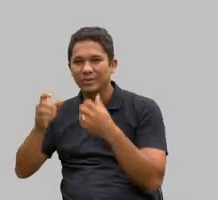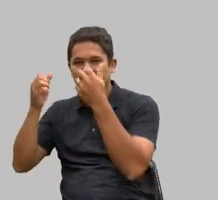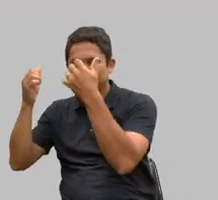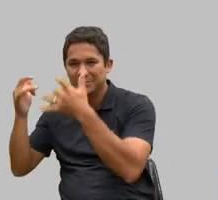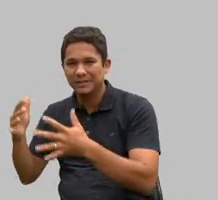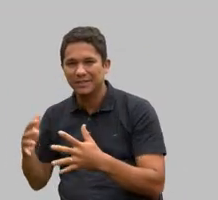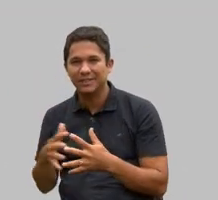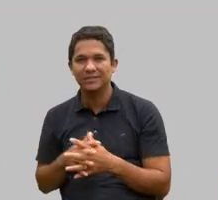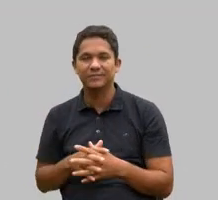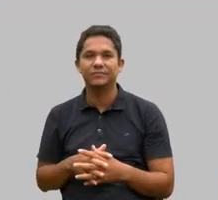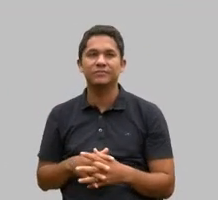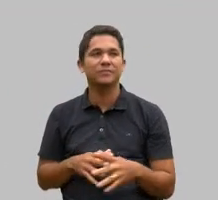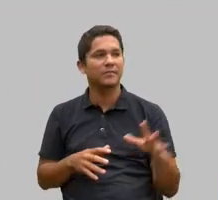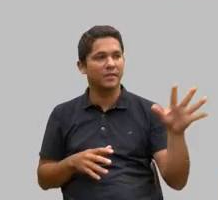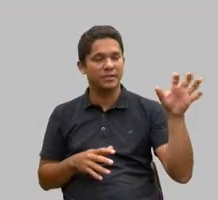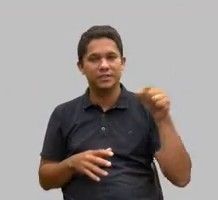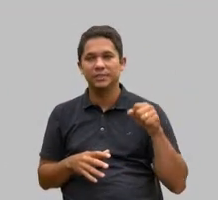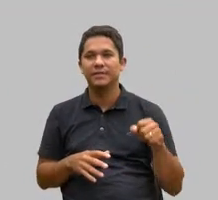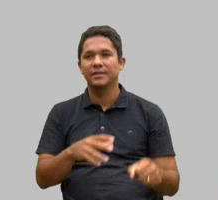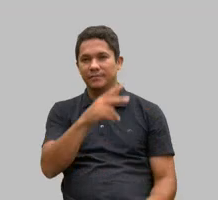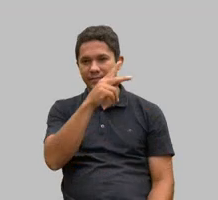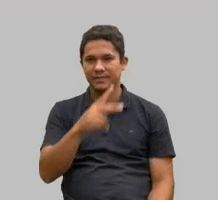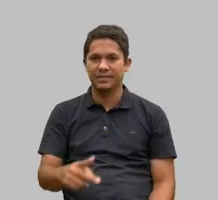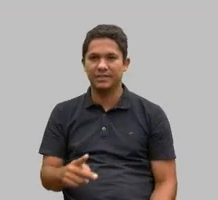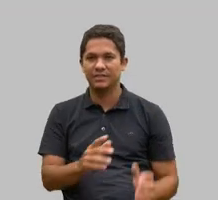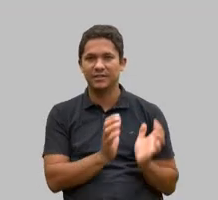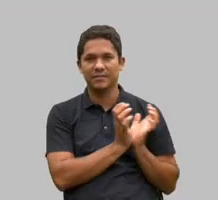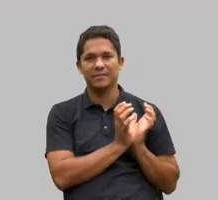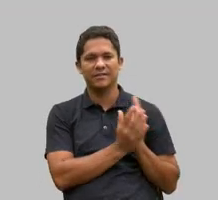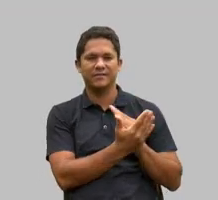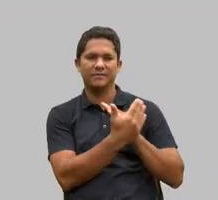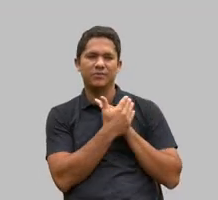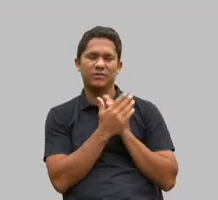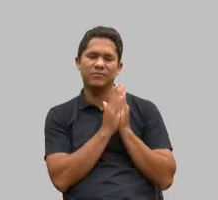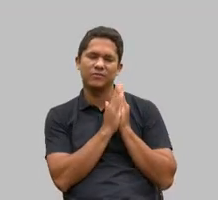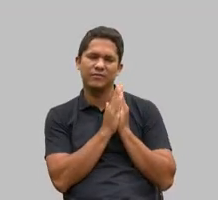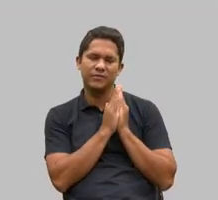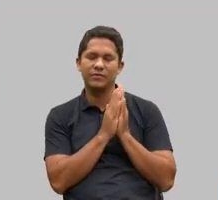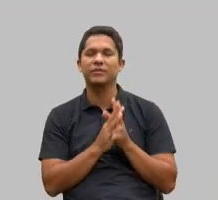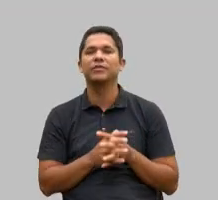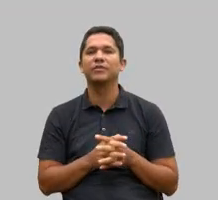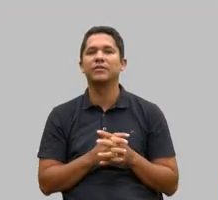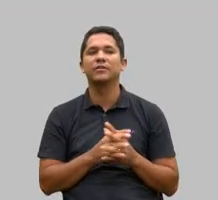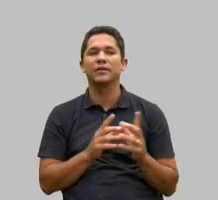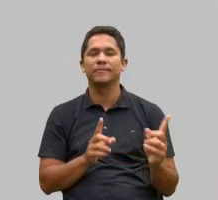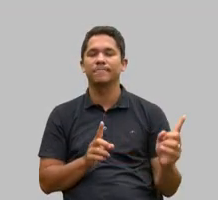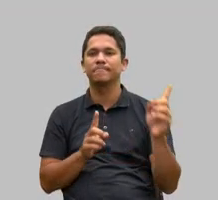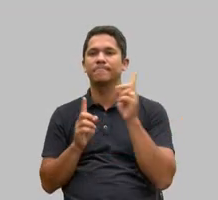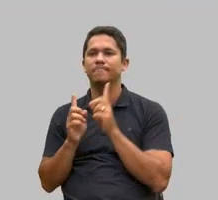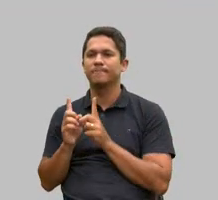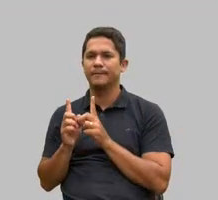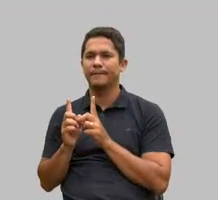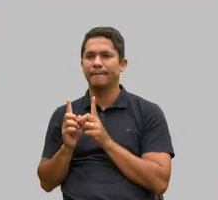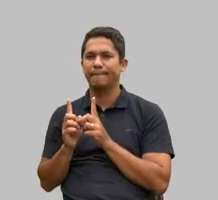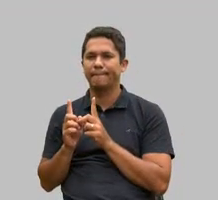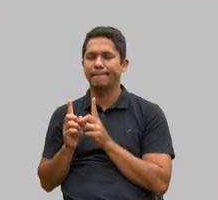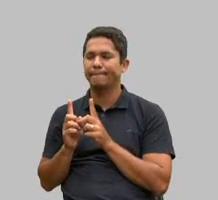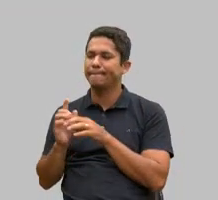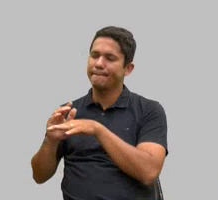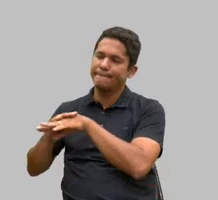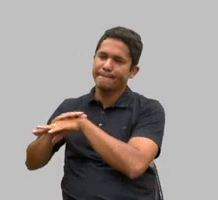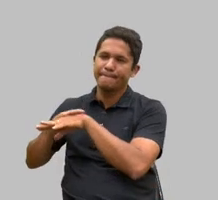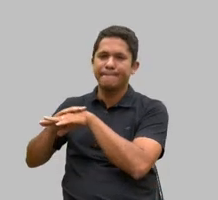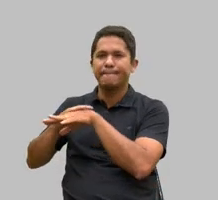presidente da PAI e falei vem cá me ajudar e ela veio conversamos com